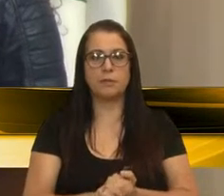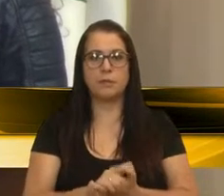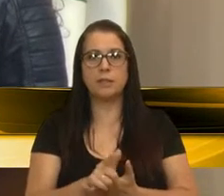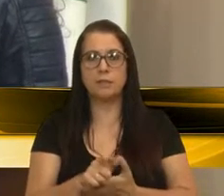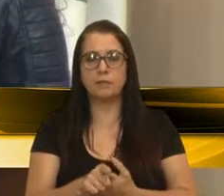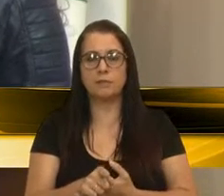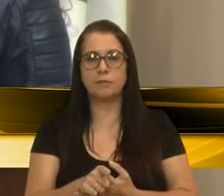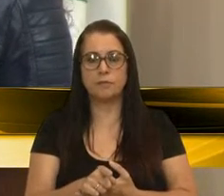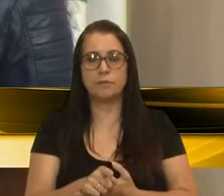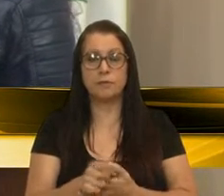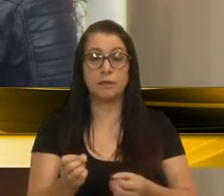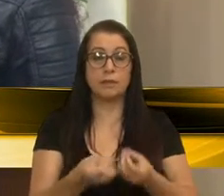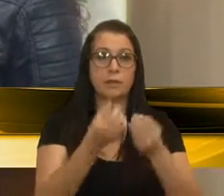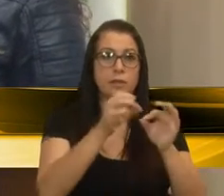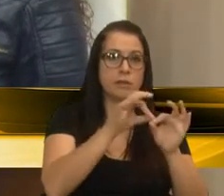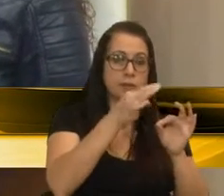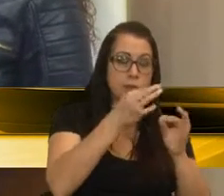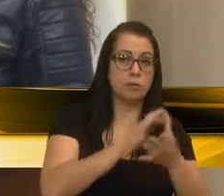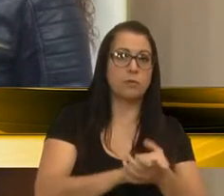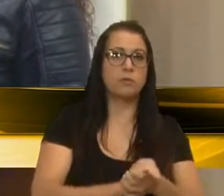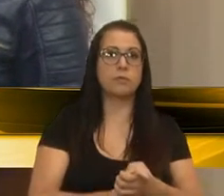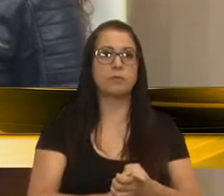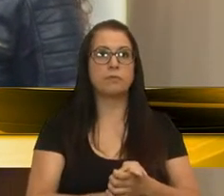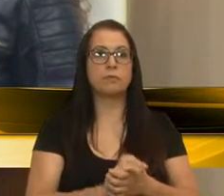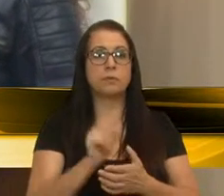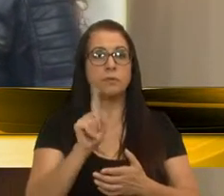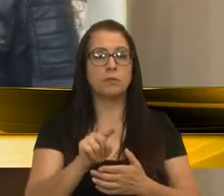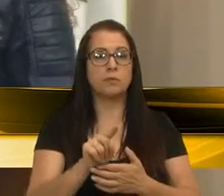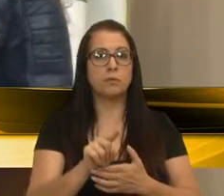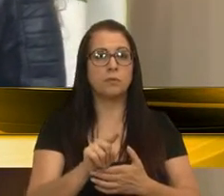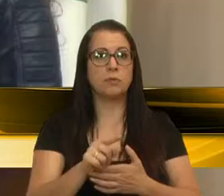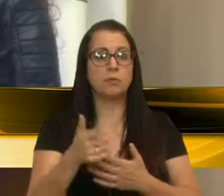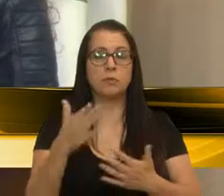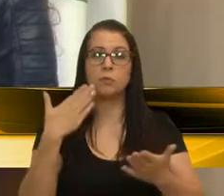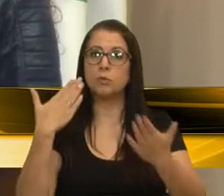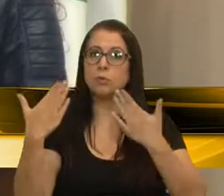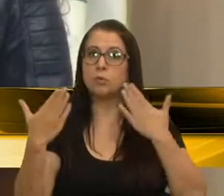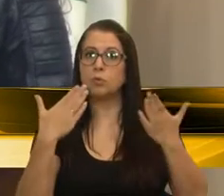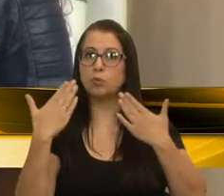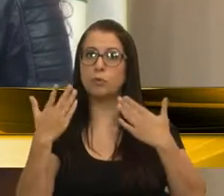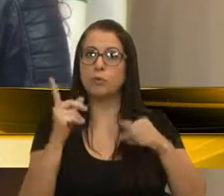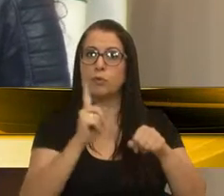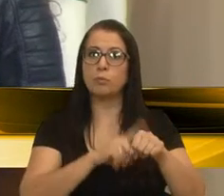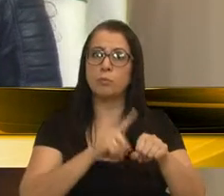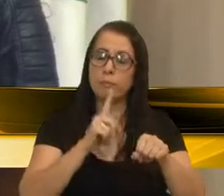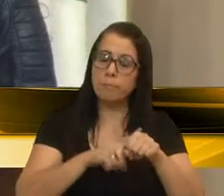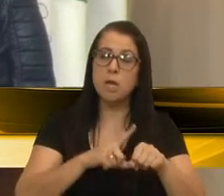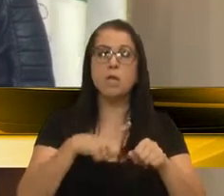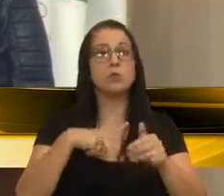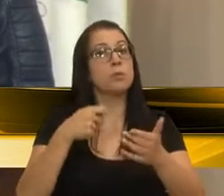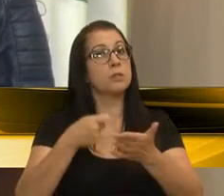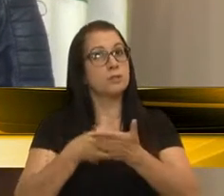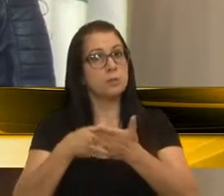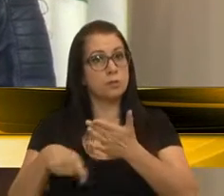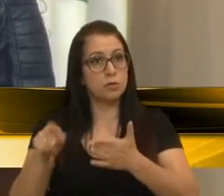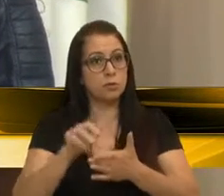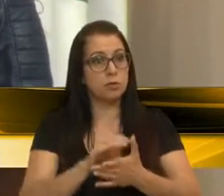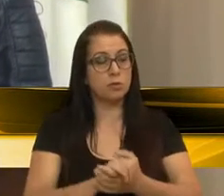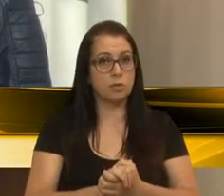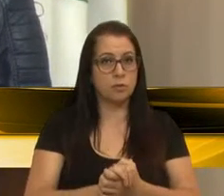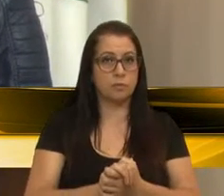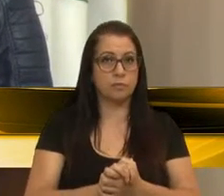e de vender a nossa Festa Nacional da Uva. E isso, sem dúvida, é um momento que exige que a gente tenha